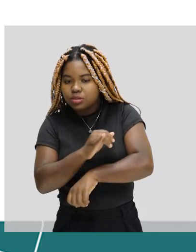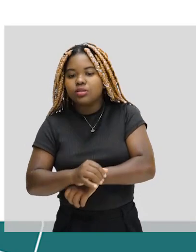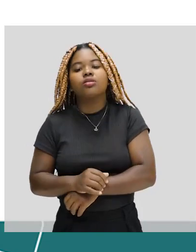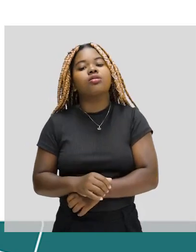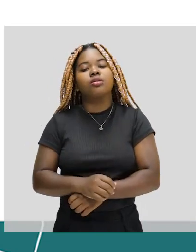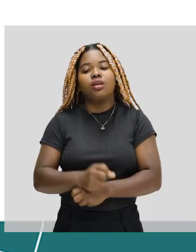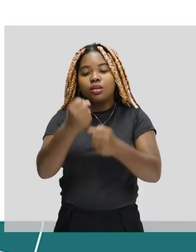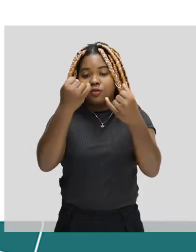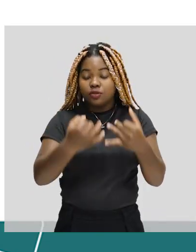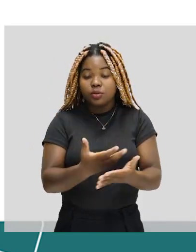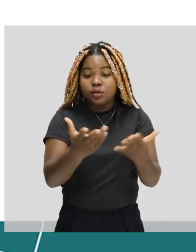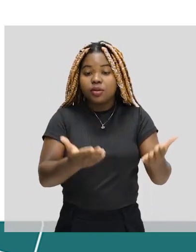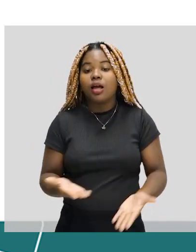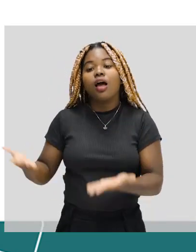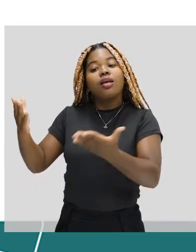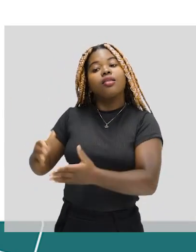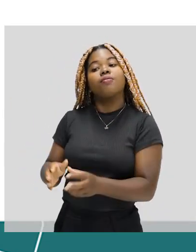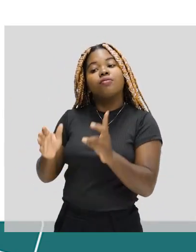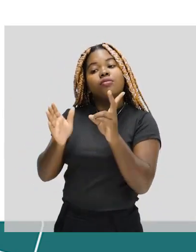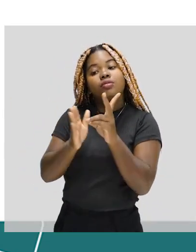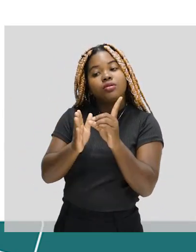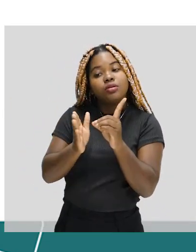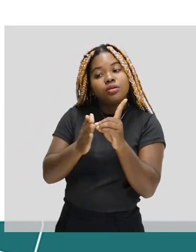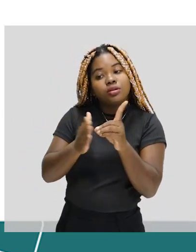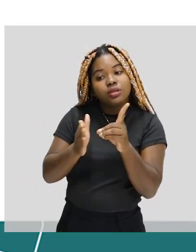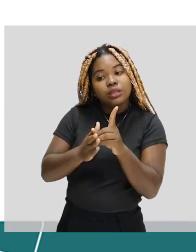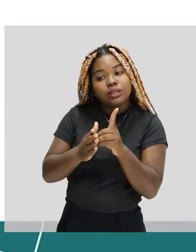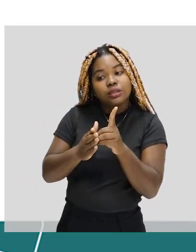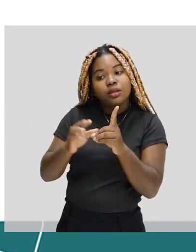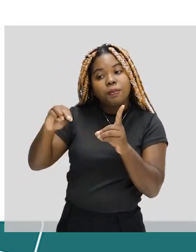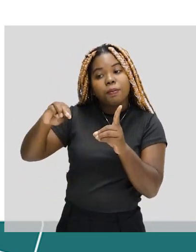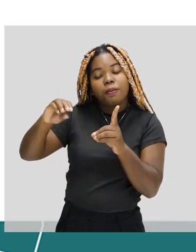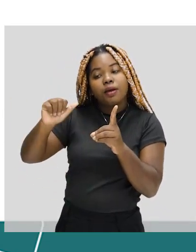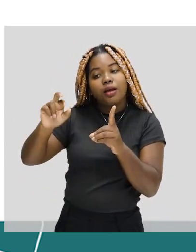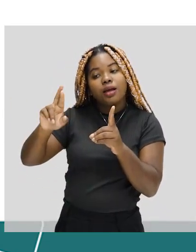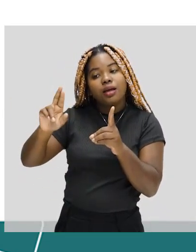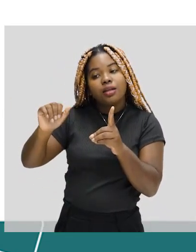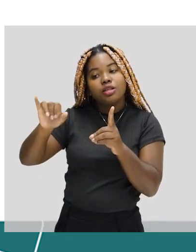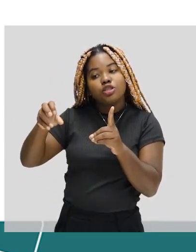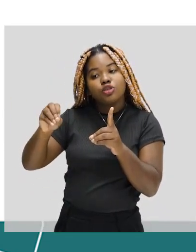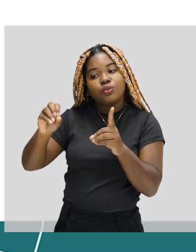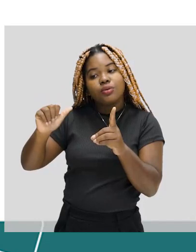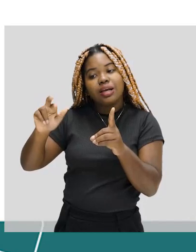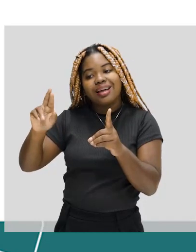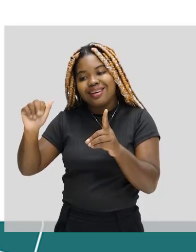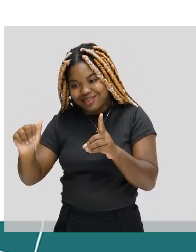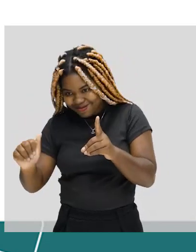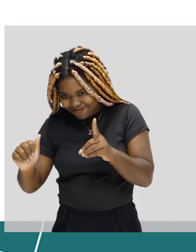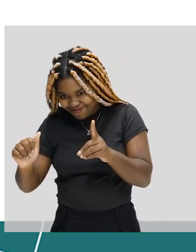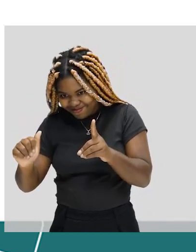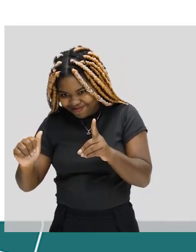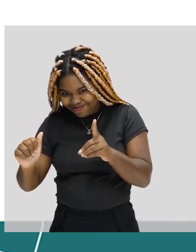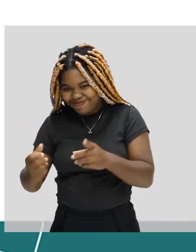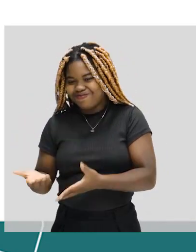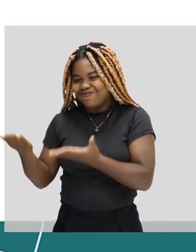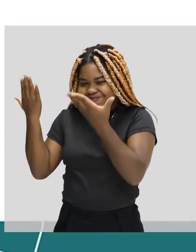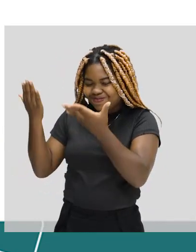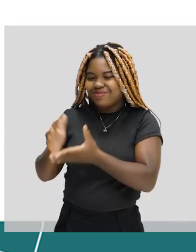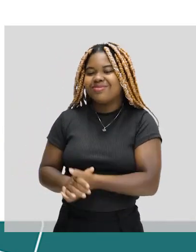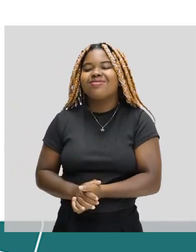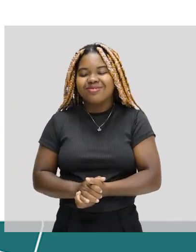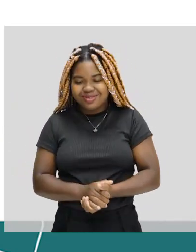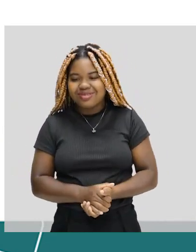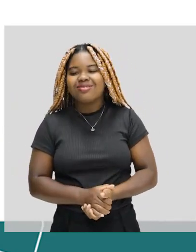a cerâmica indígena das culturas de Santarém e principalmente a cultura marajara, que fazem a nossa pré-história brasileira ser